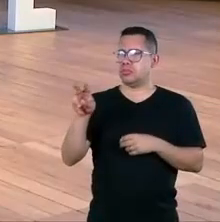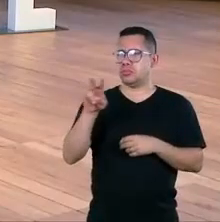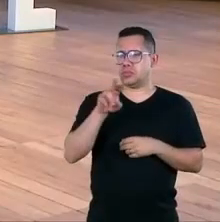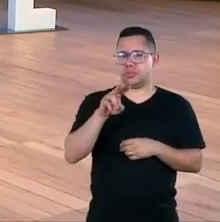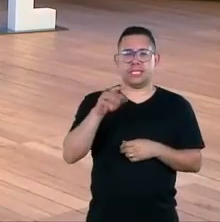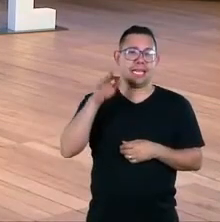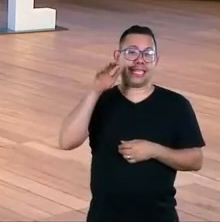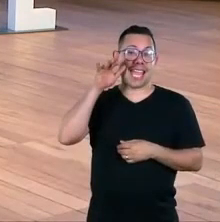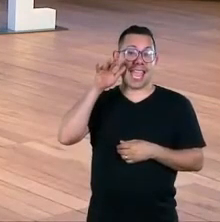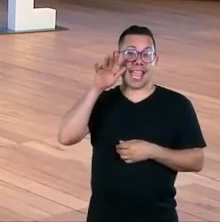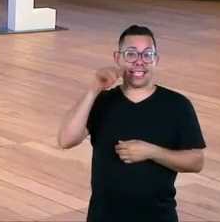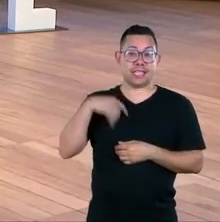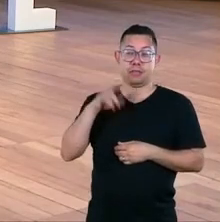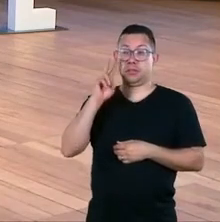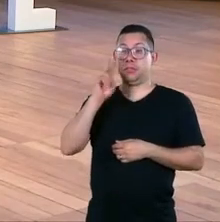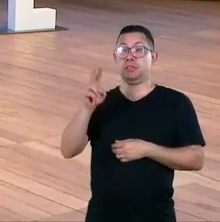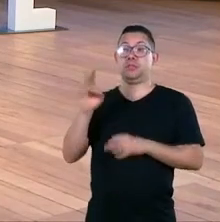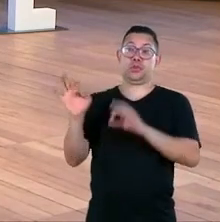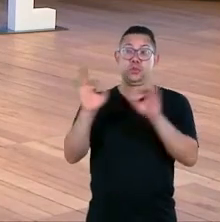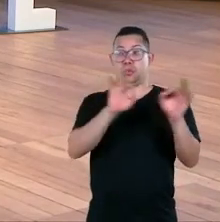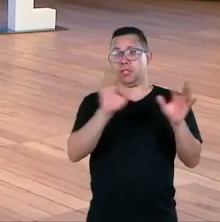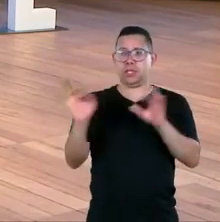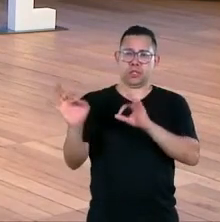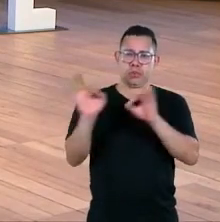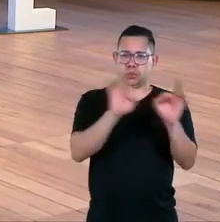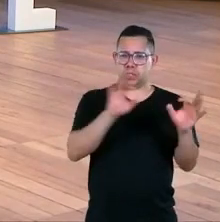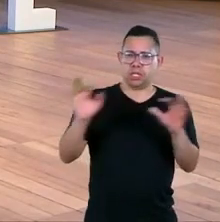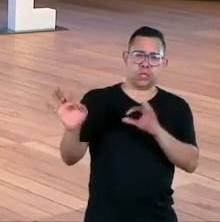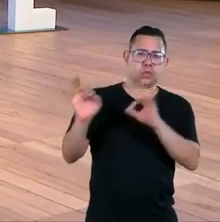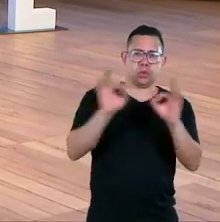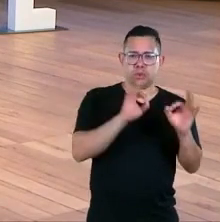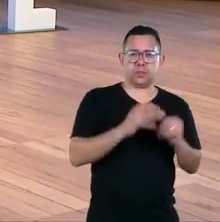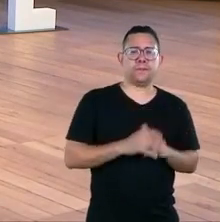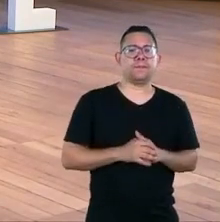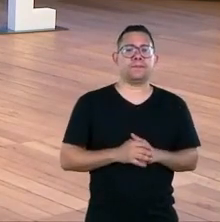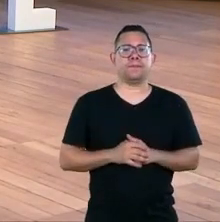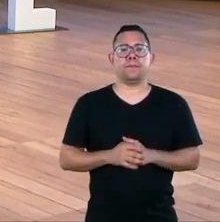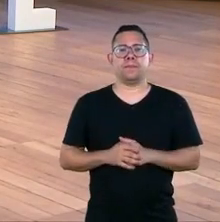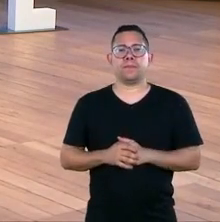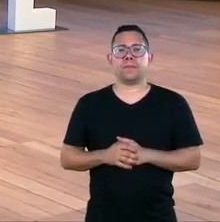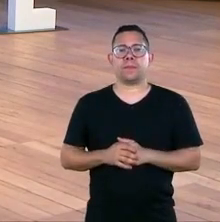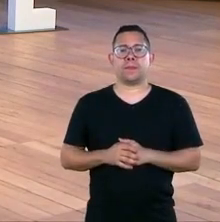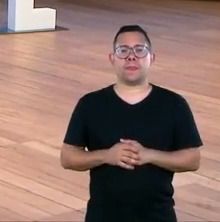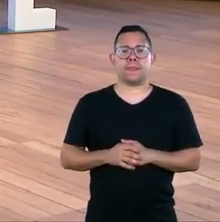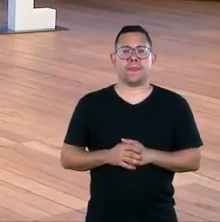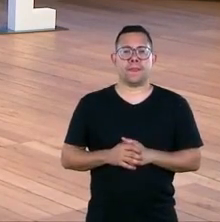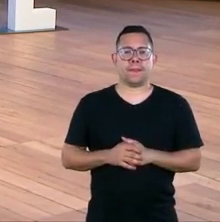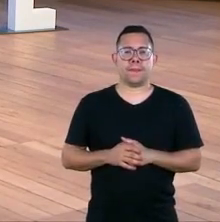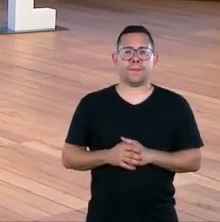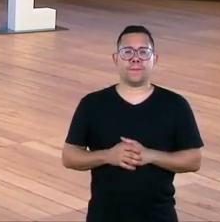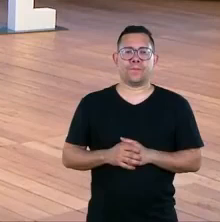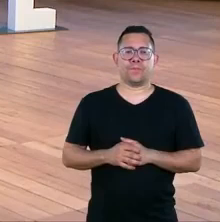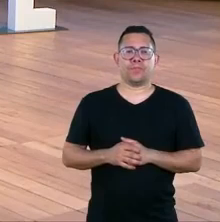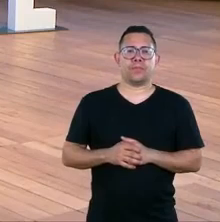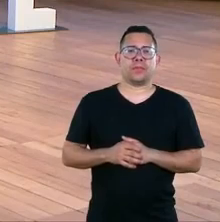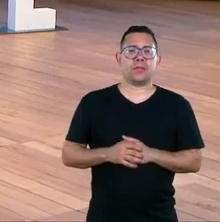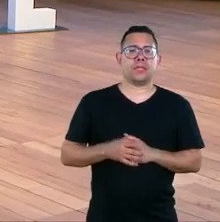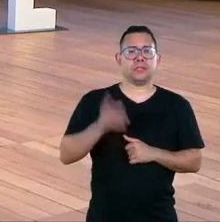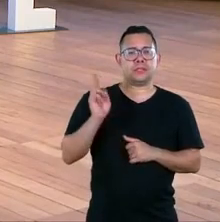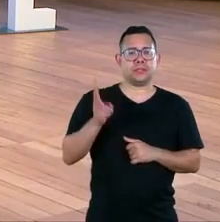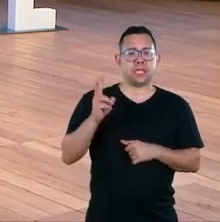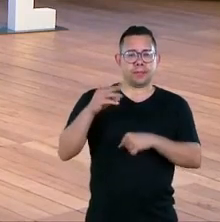todos do Sesc todos que eu assisti tinha sempre a questão da mesa Brasil né então a pessoa que não conhecia por exemplo